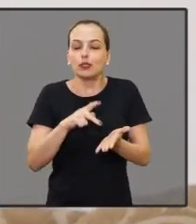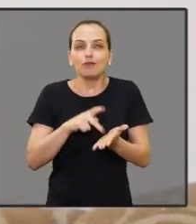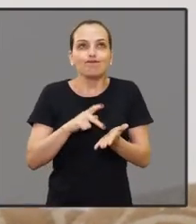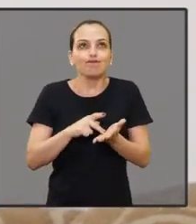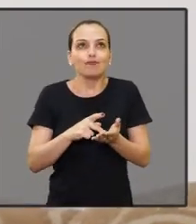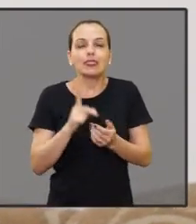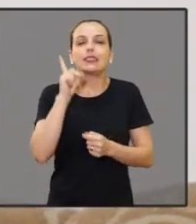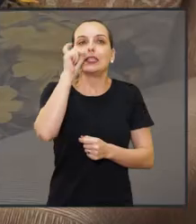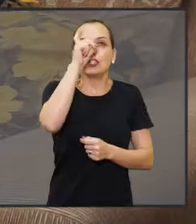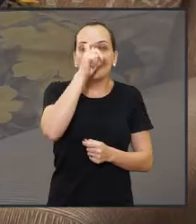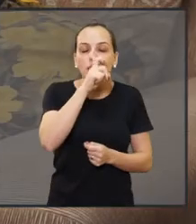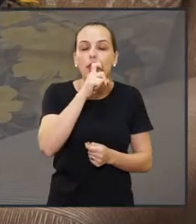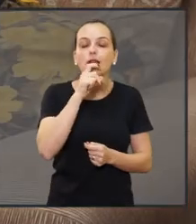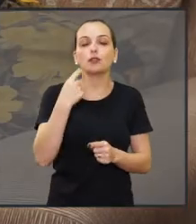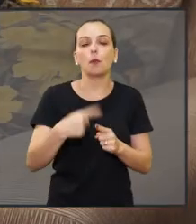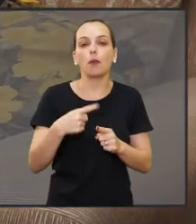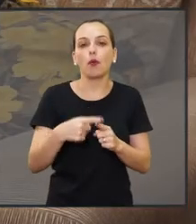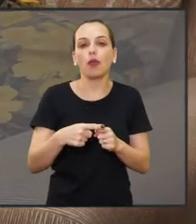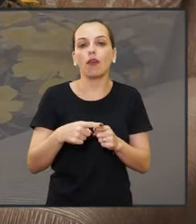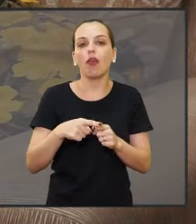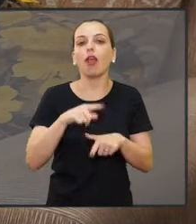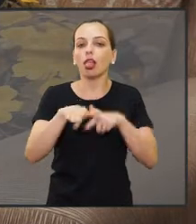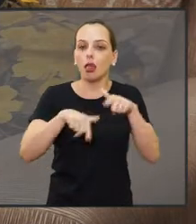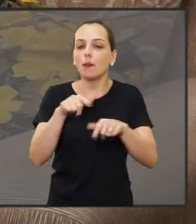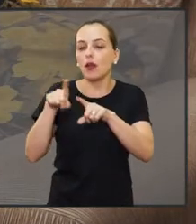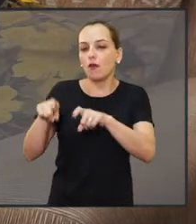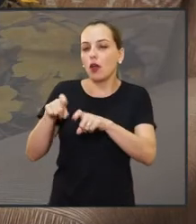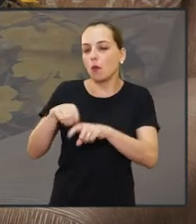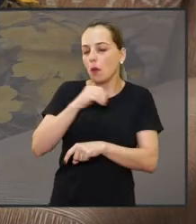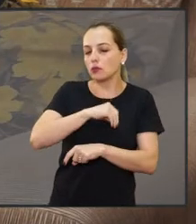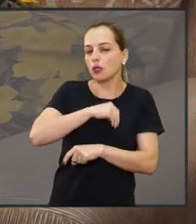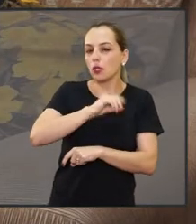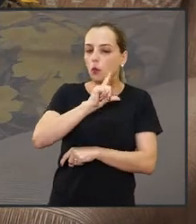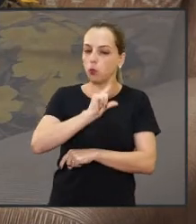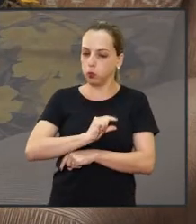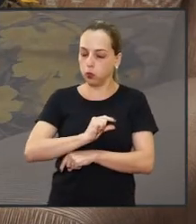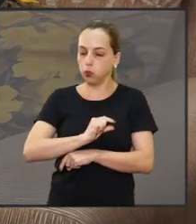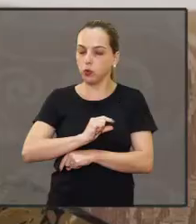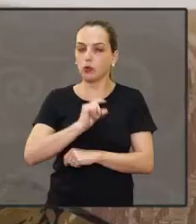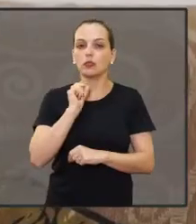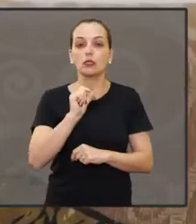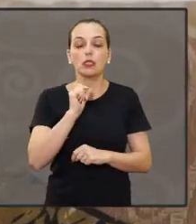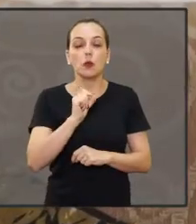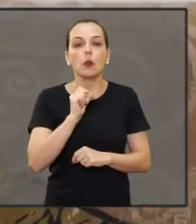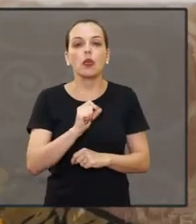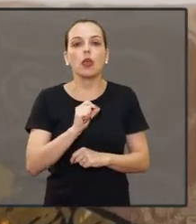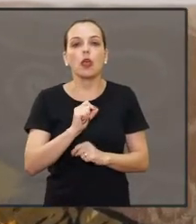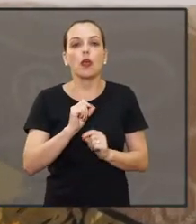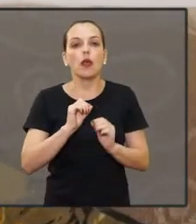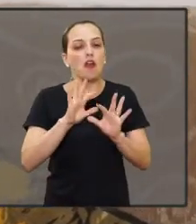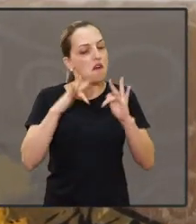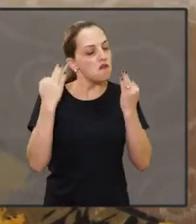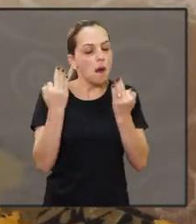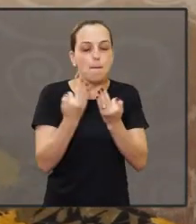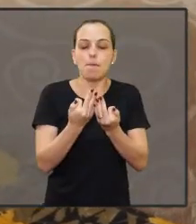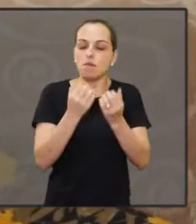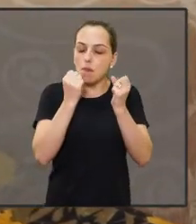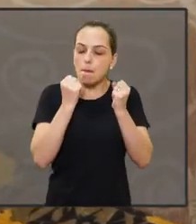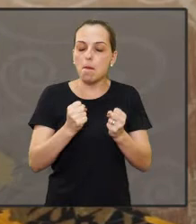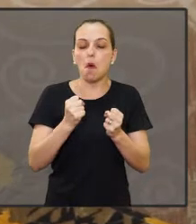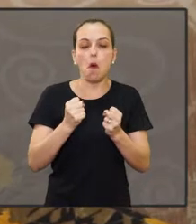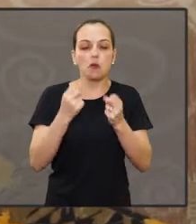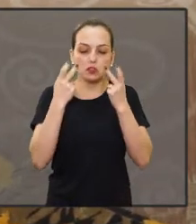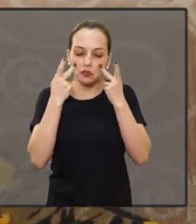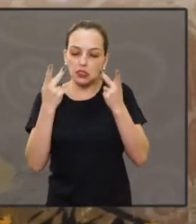gasta, pai, isso aqui é um pouco mais difícil. Como que ela é trabalhadora rural, não ganha tão bem assim, né? Meu pai, meu irmão, poderia me